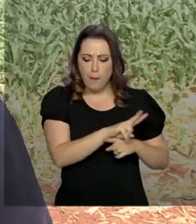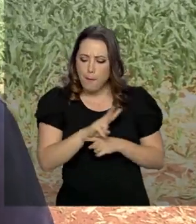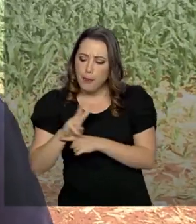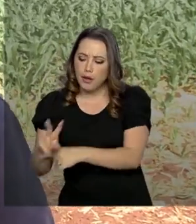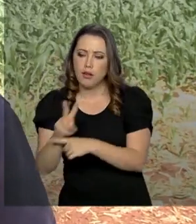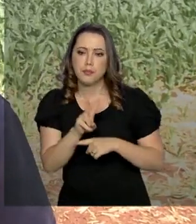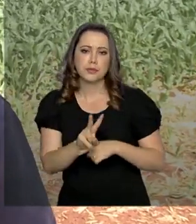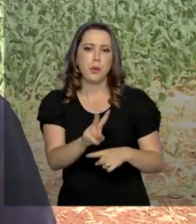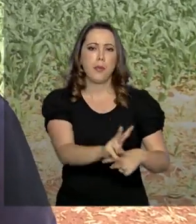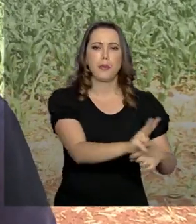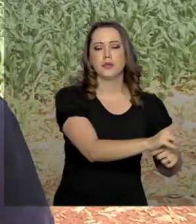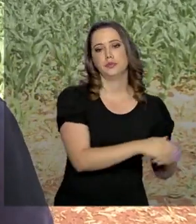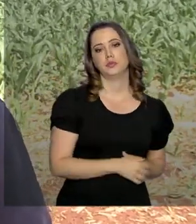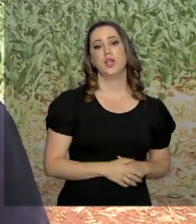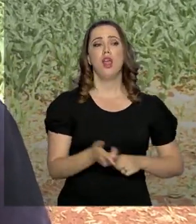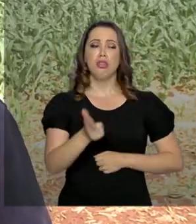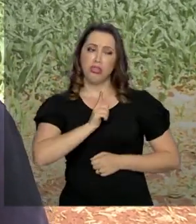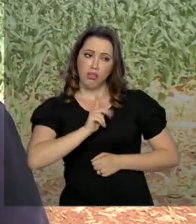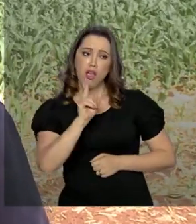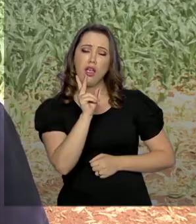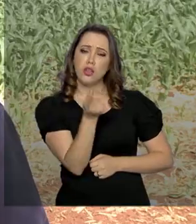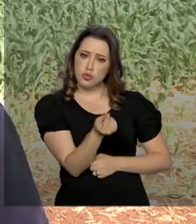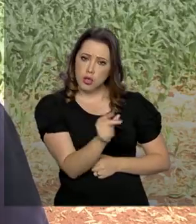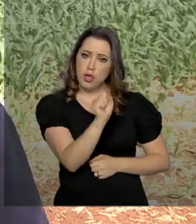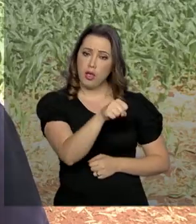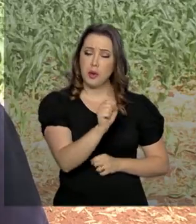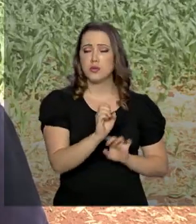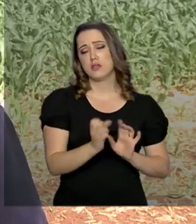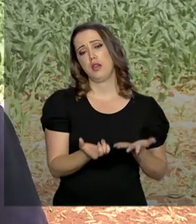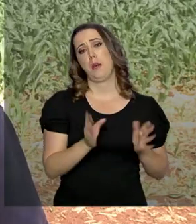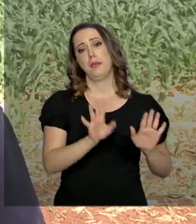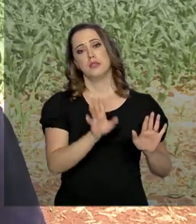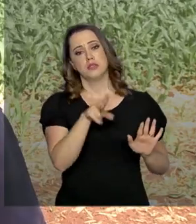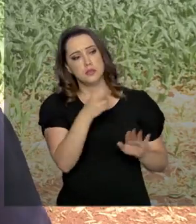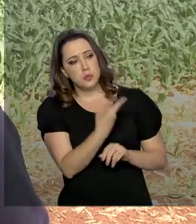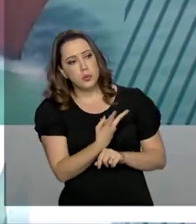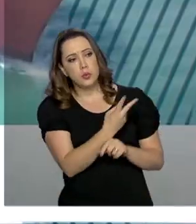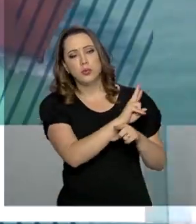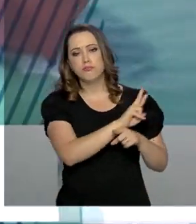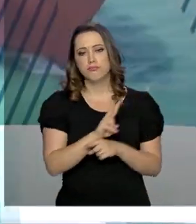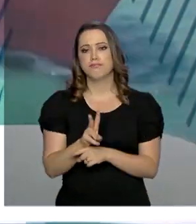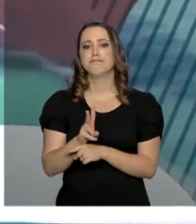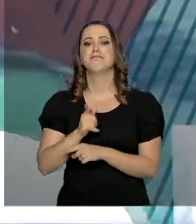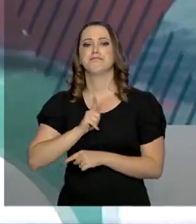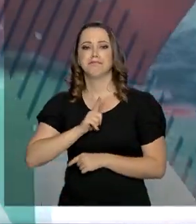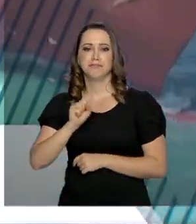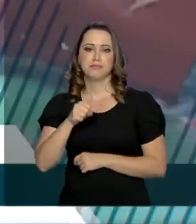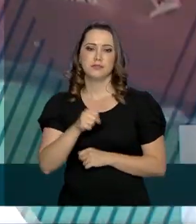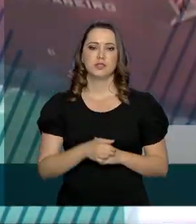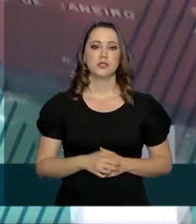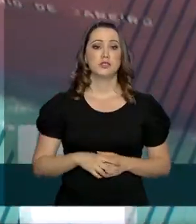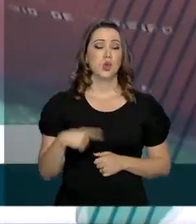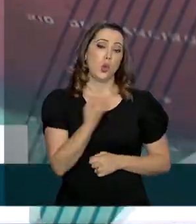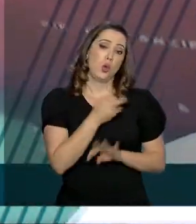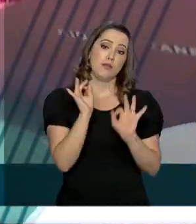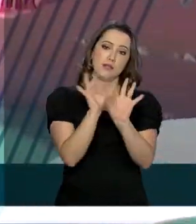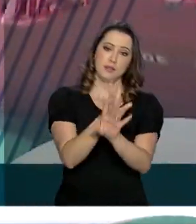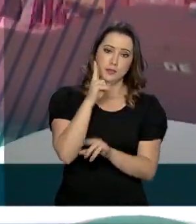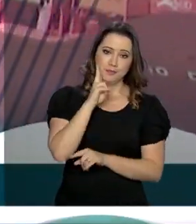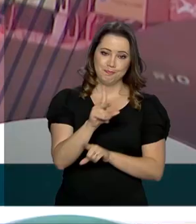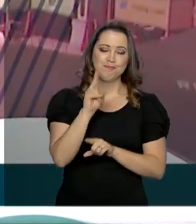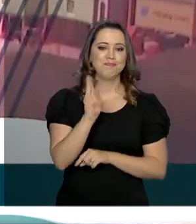o produtor, por mais que seja, tem alguma dificuldade, ele está conseguindo acessar o crédito. O governo agora fica por aqui.